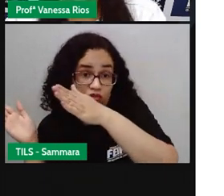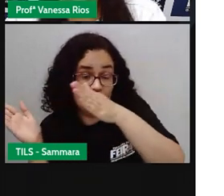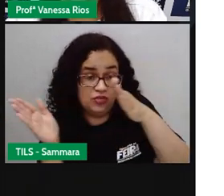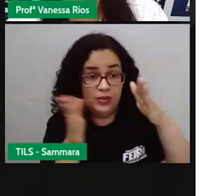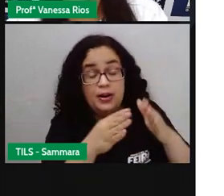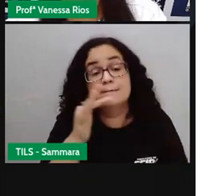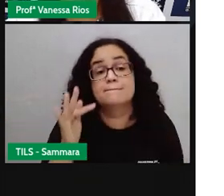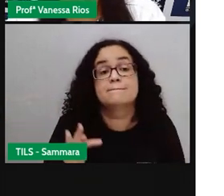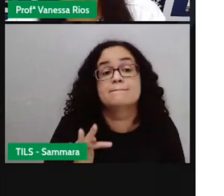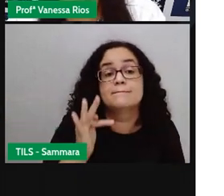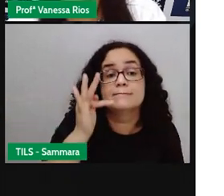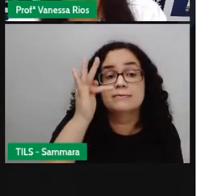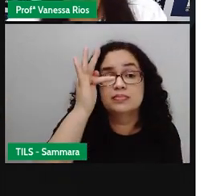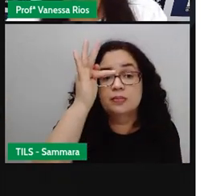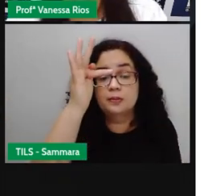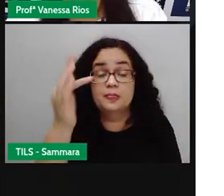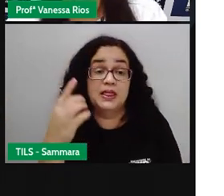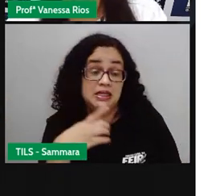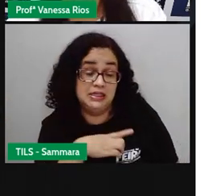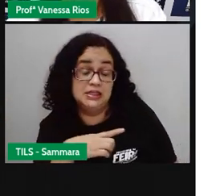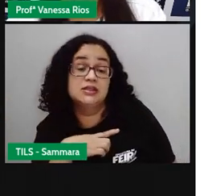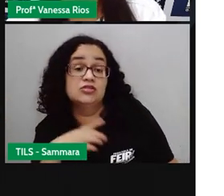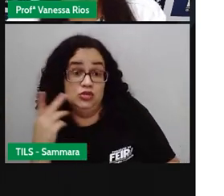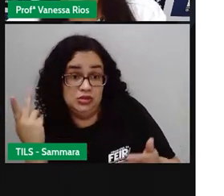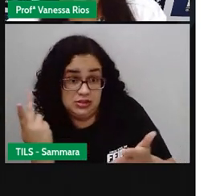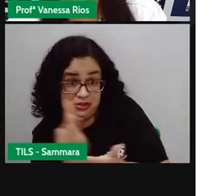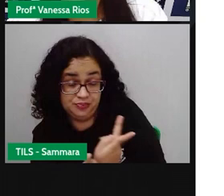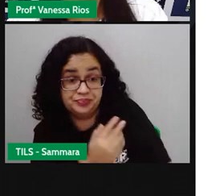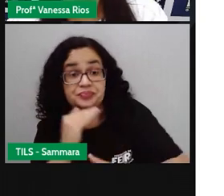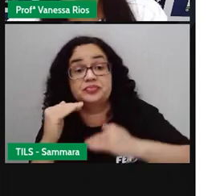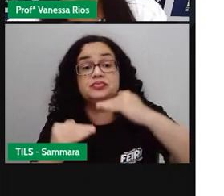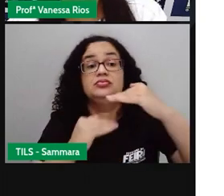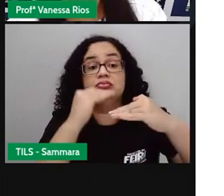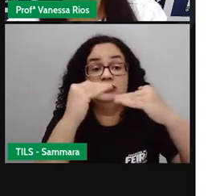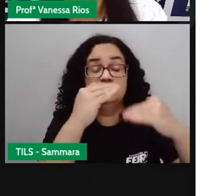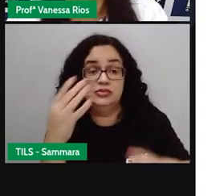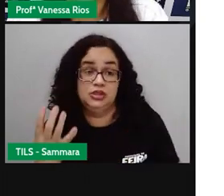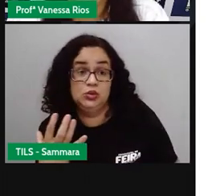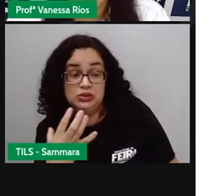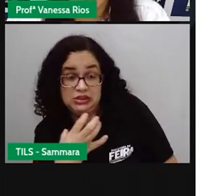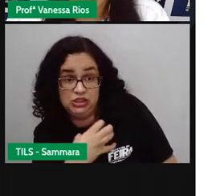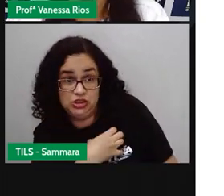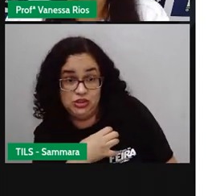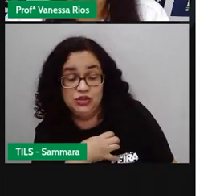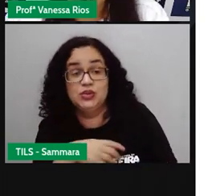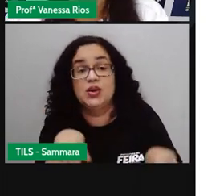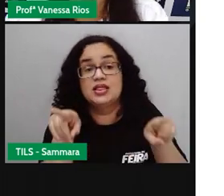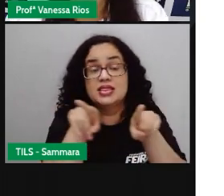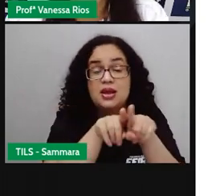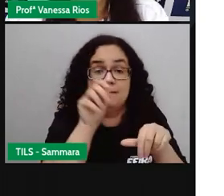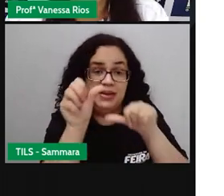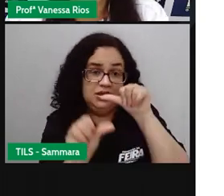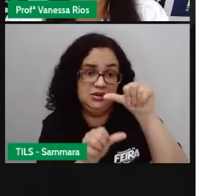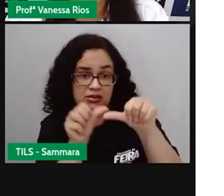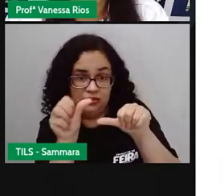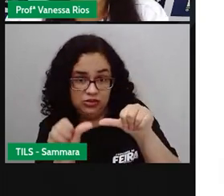futuro, indicando ações que ainda vão ser desenvolvidas, o sentido também é modificar.